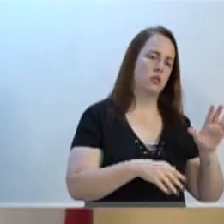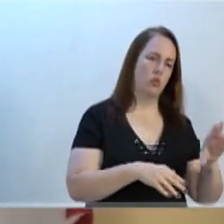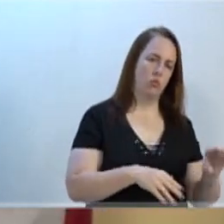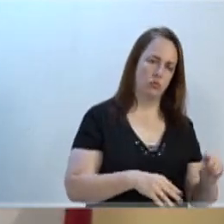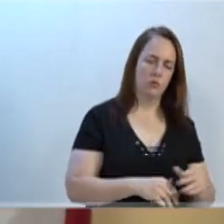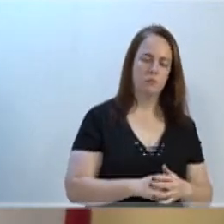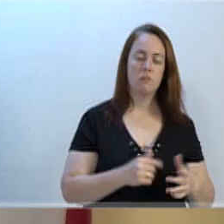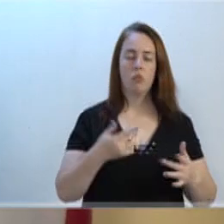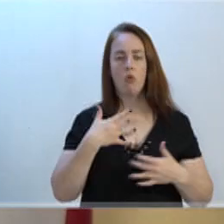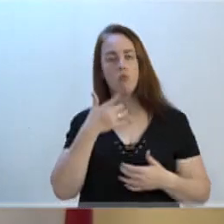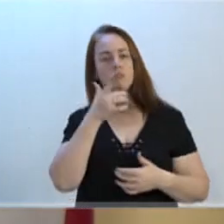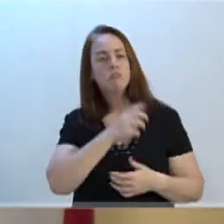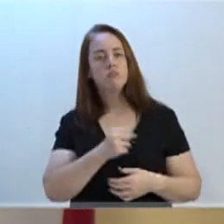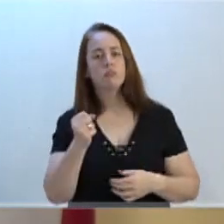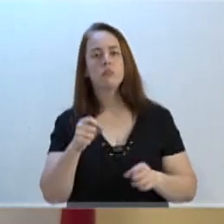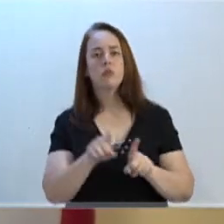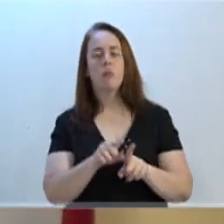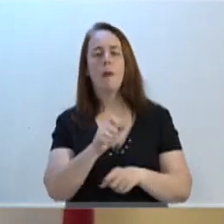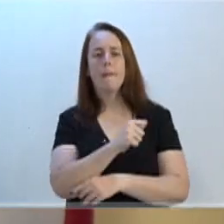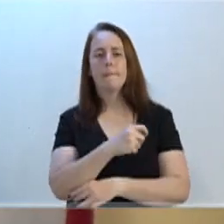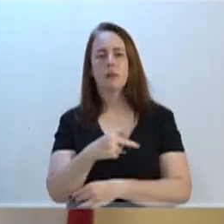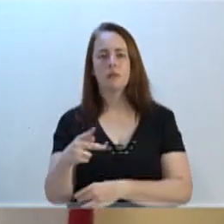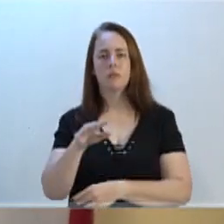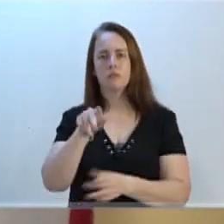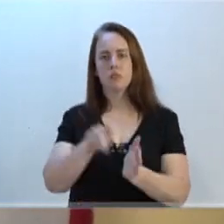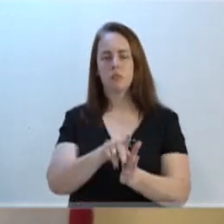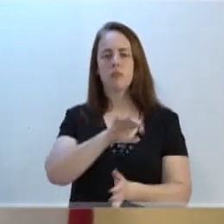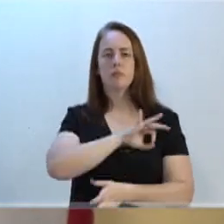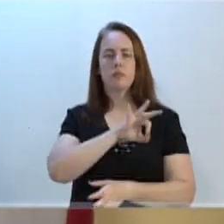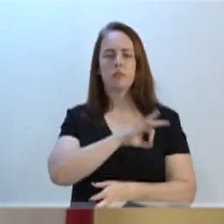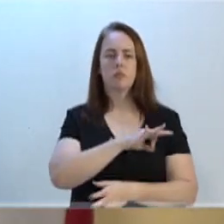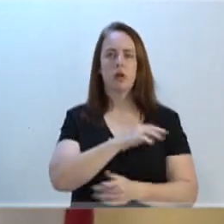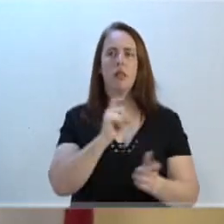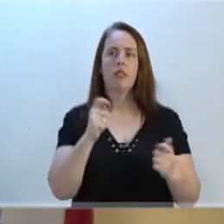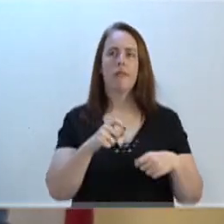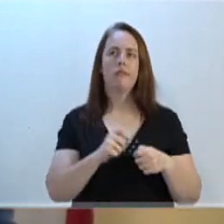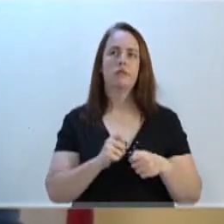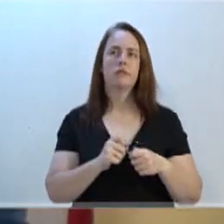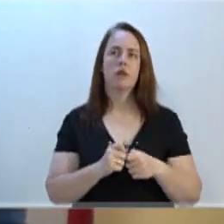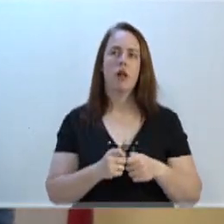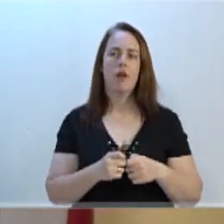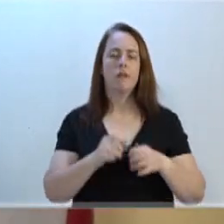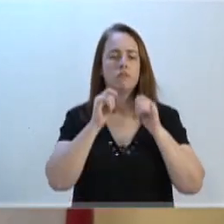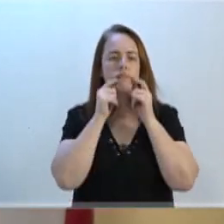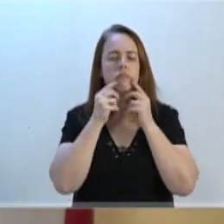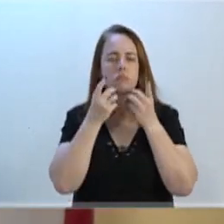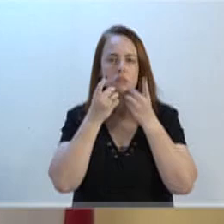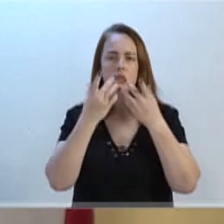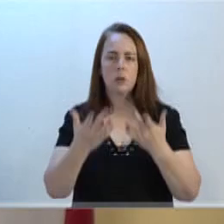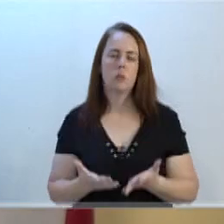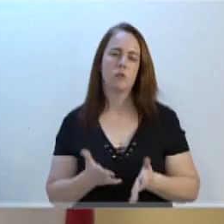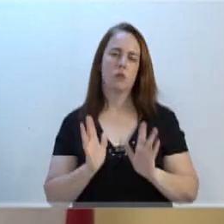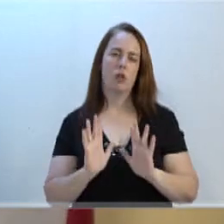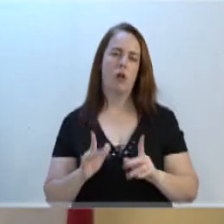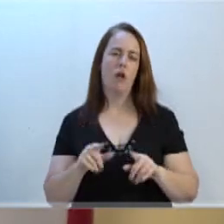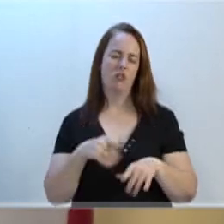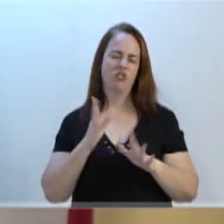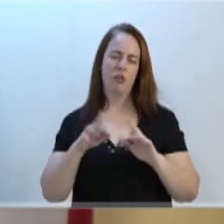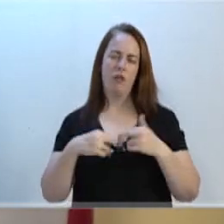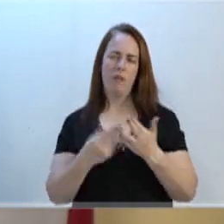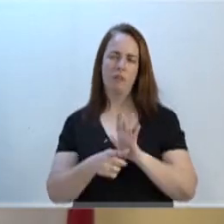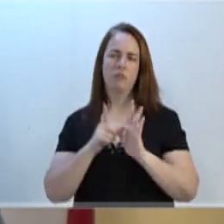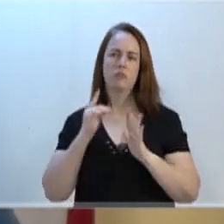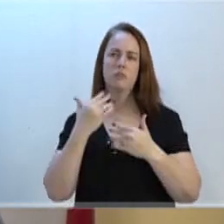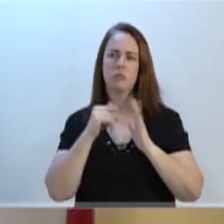como também o aplicativo da Polícia Militar, que você pode fazer a denúncia, como eu já trouxe aqui na reunião anterior.